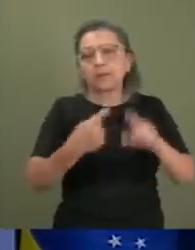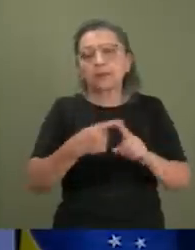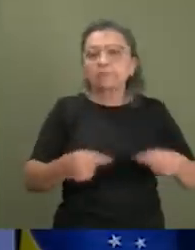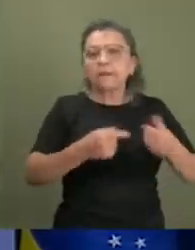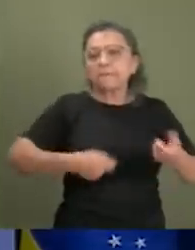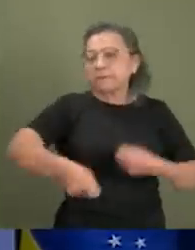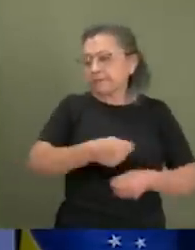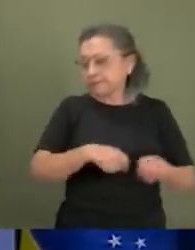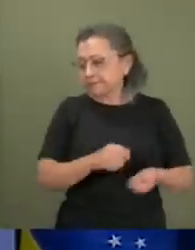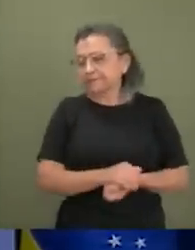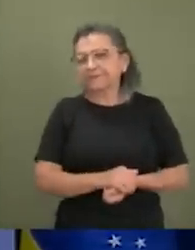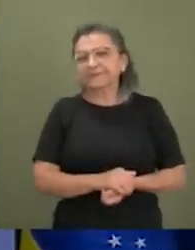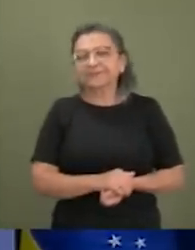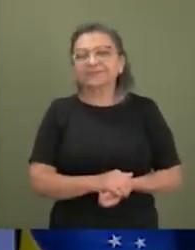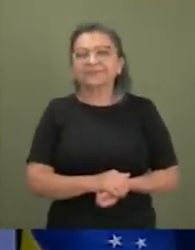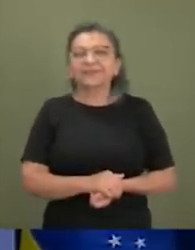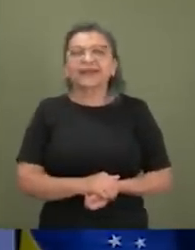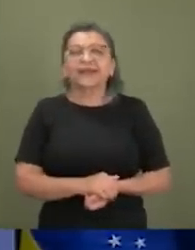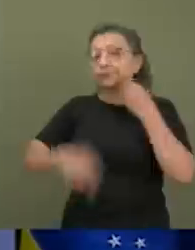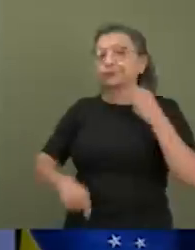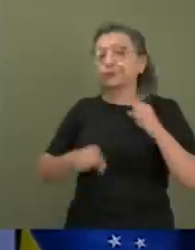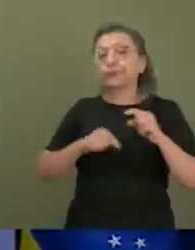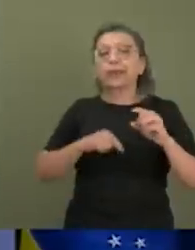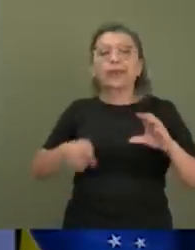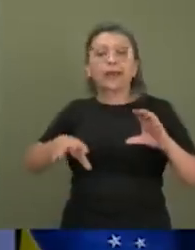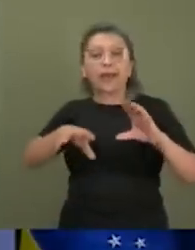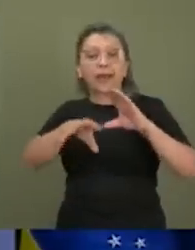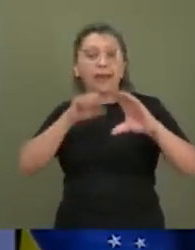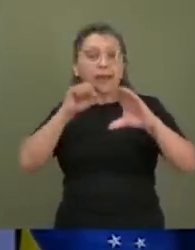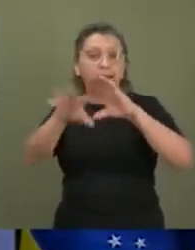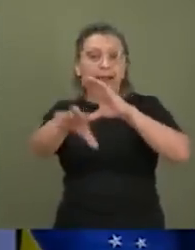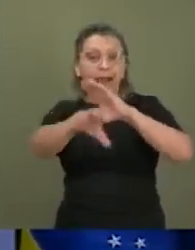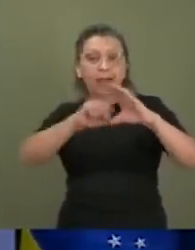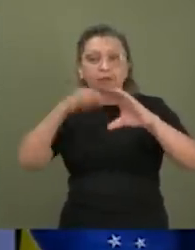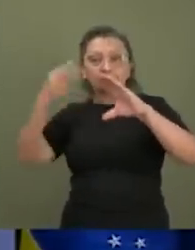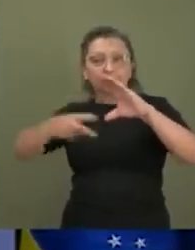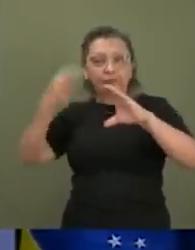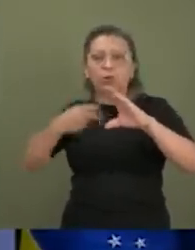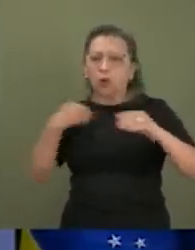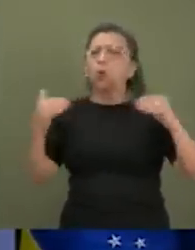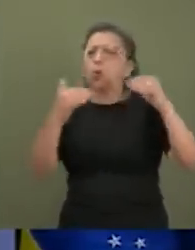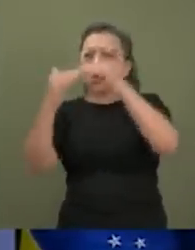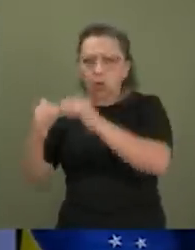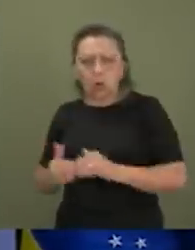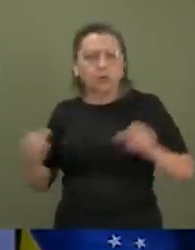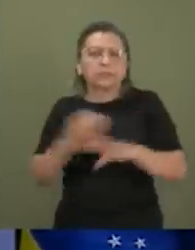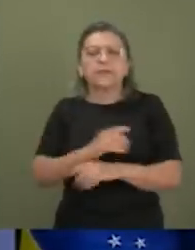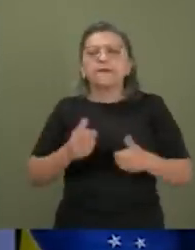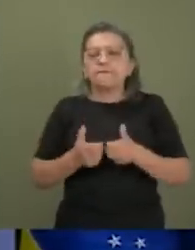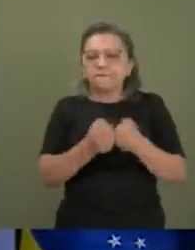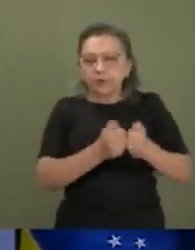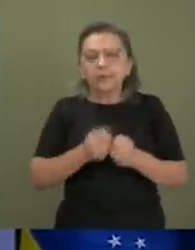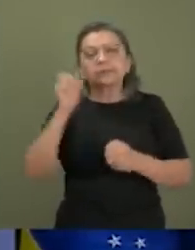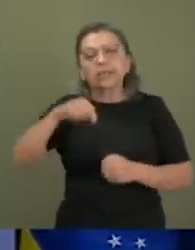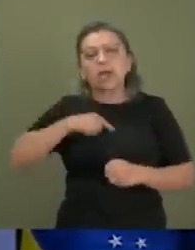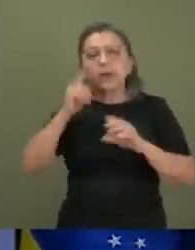mercado de games. Agora eu vou entrar numa controvérsia sobre audiovisual. Eu concordo plenamente de que videogame, sim, é